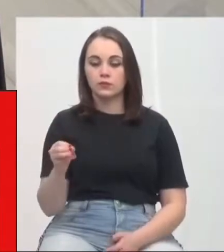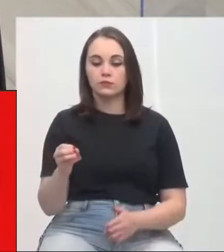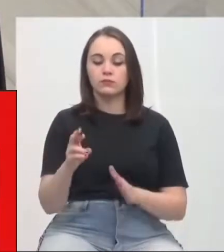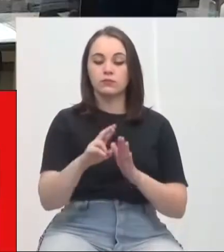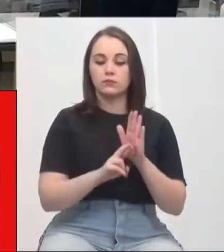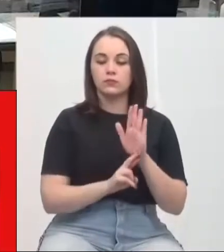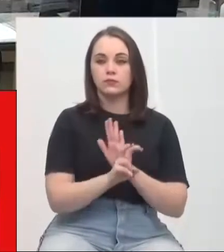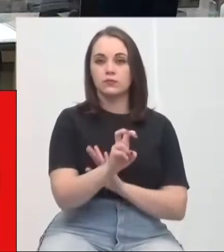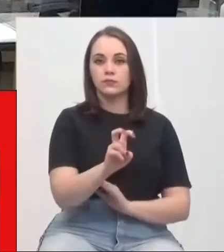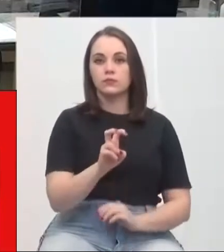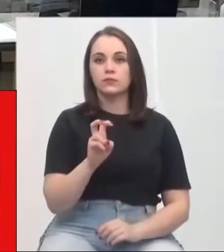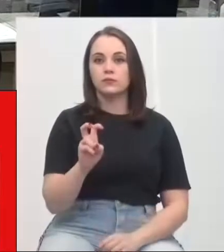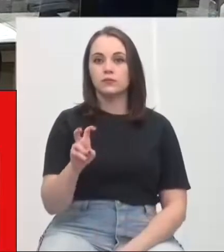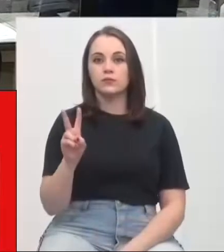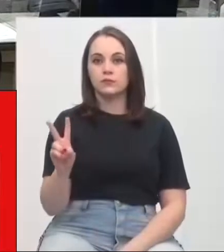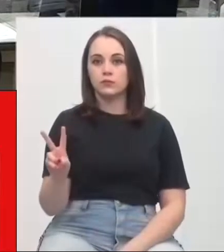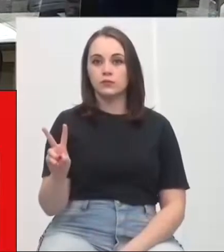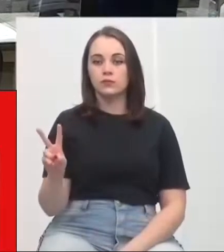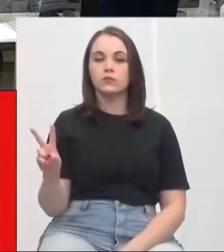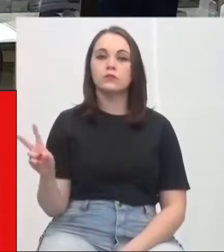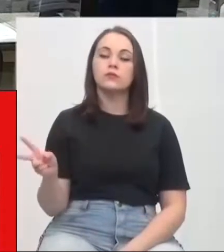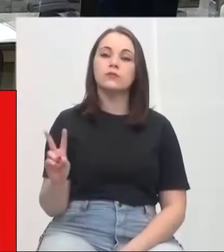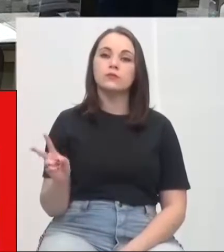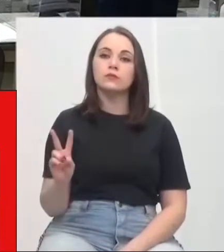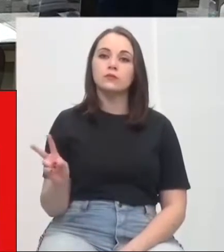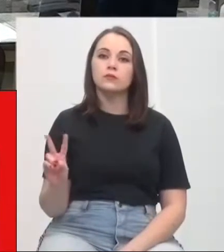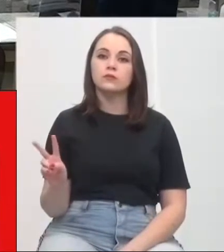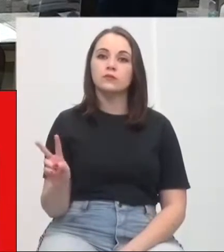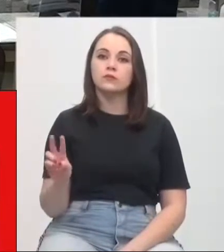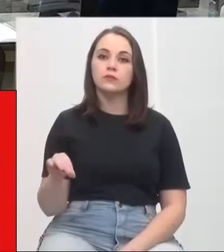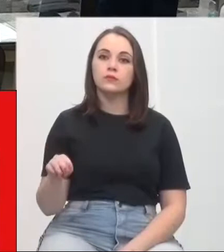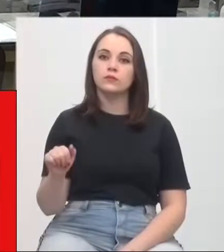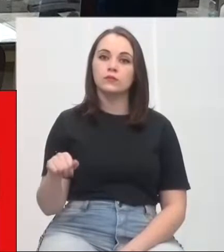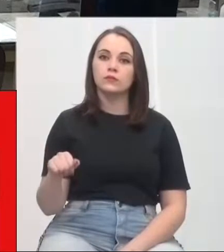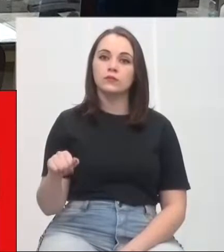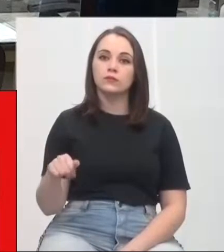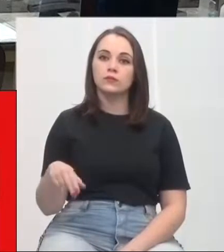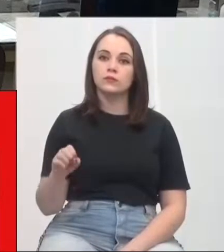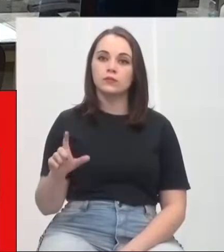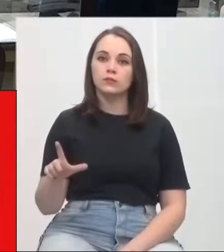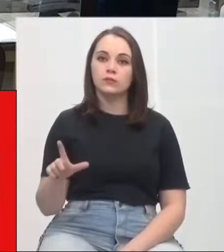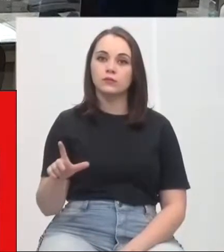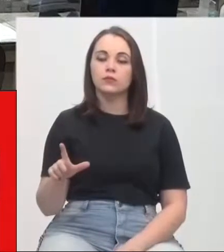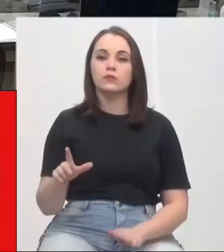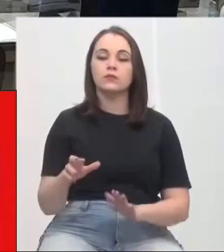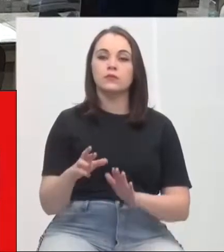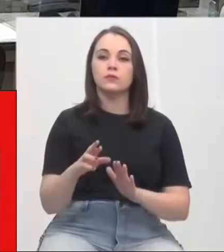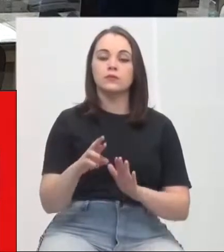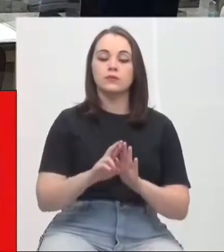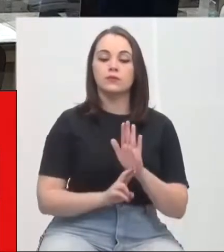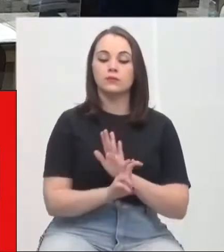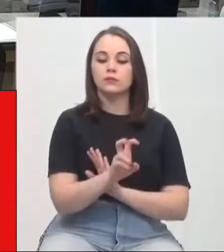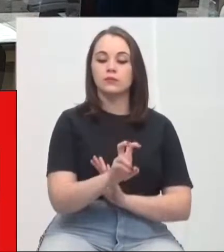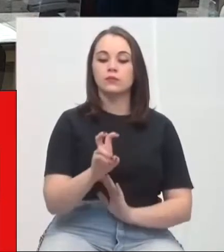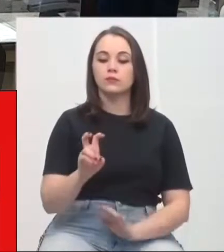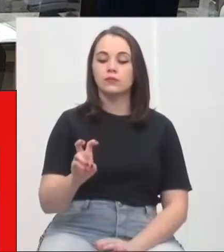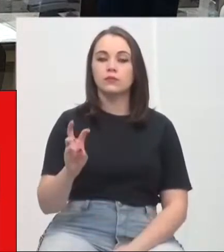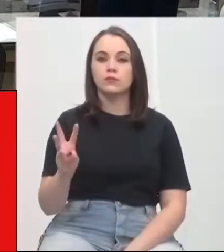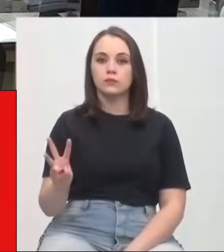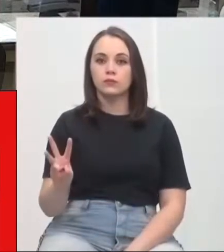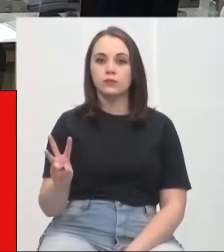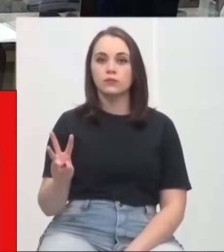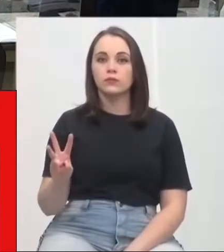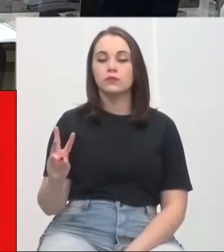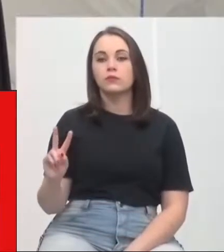Requerimento 55221, de autoria do vereador Antônio Manuel. Requerimento 55321,